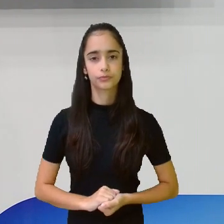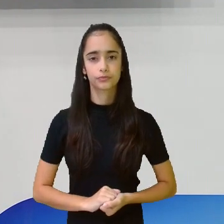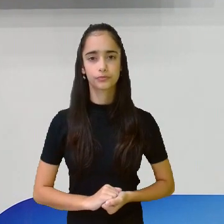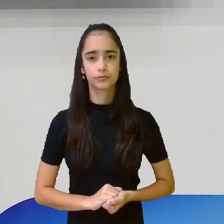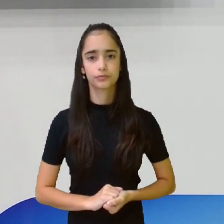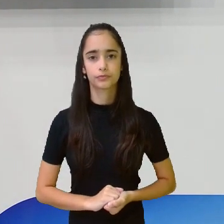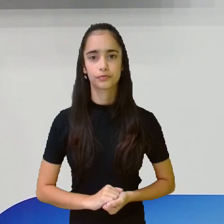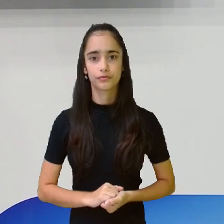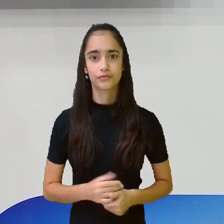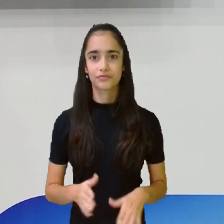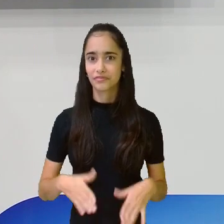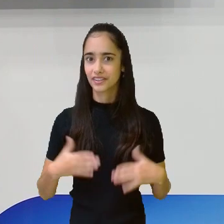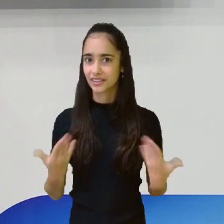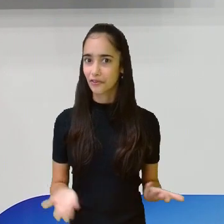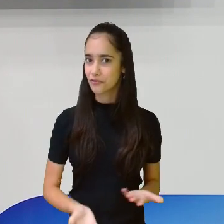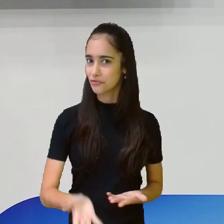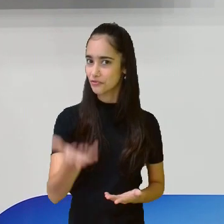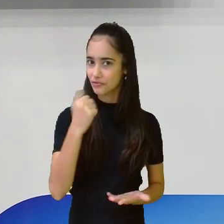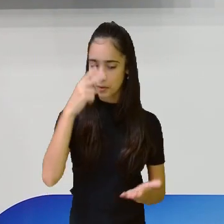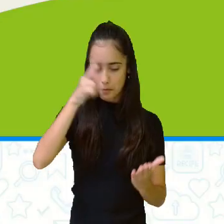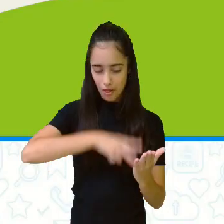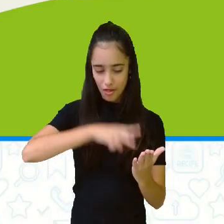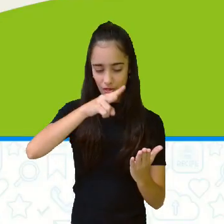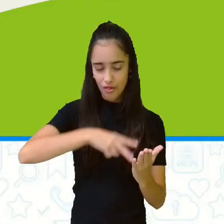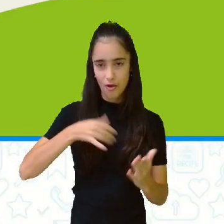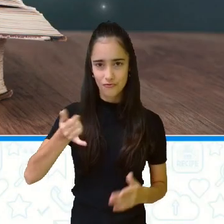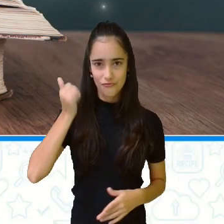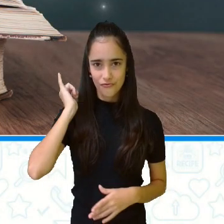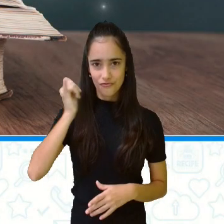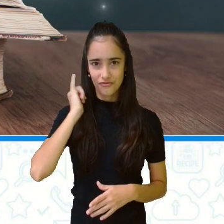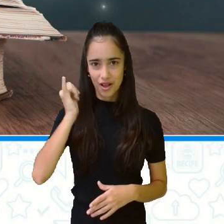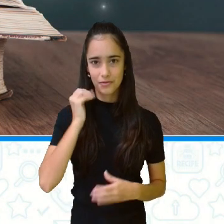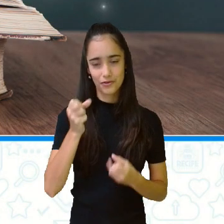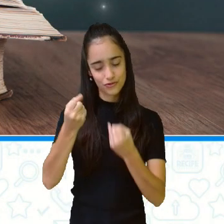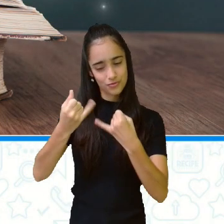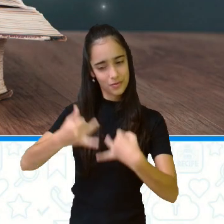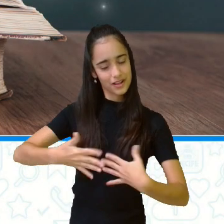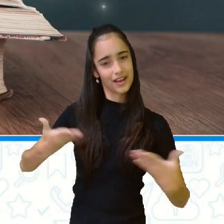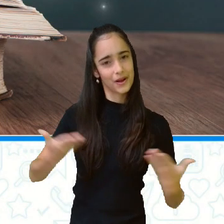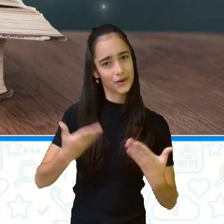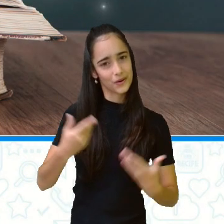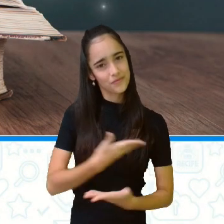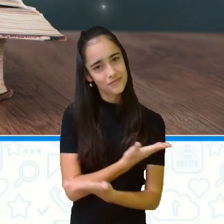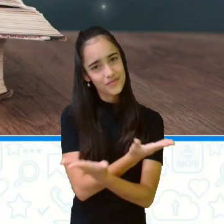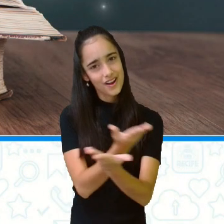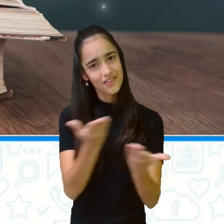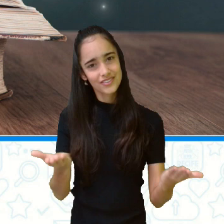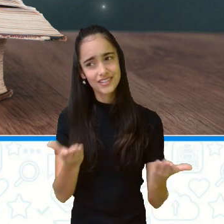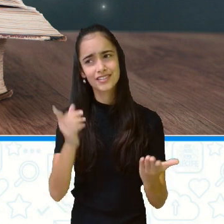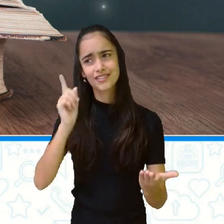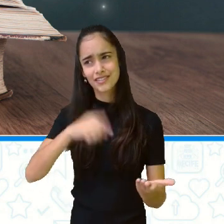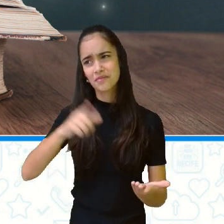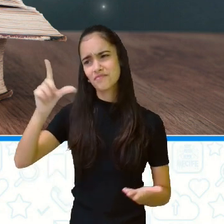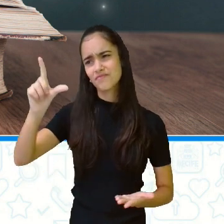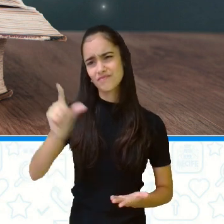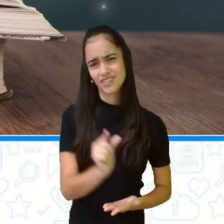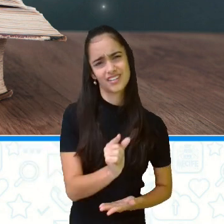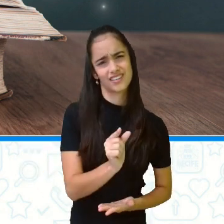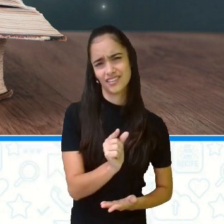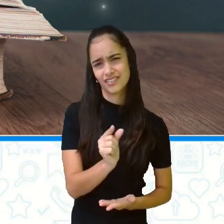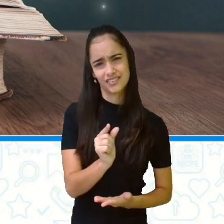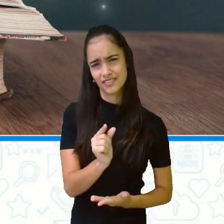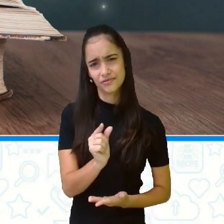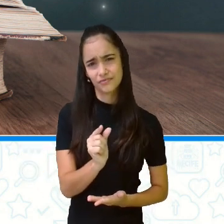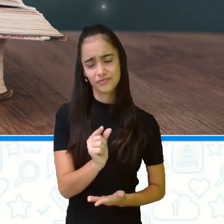Então, vamos a uma fábula aí, que eu vou contar agora para vocês. É uma fábula bem curtinha,